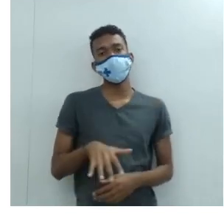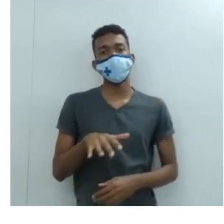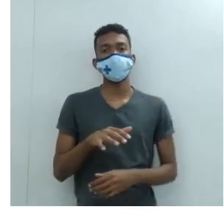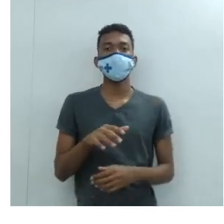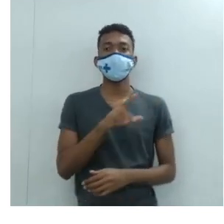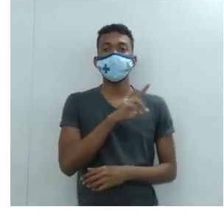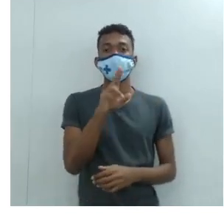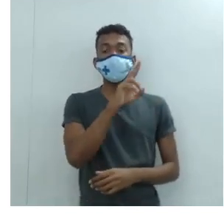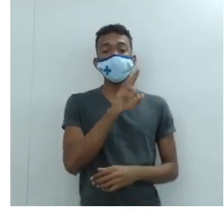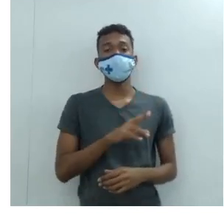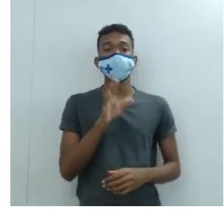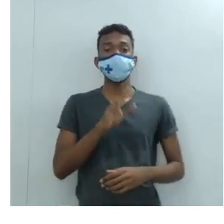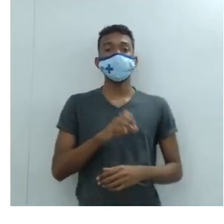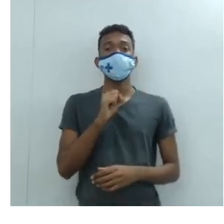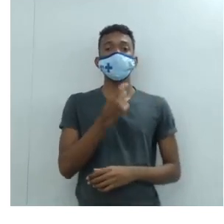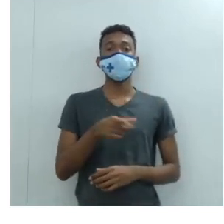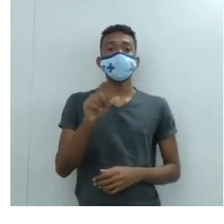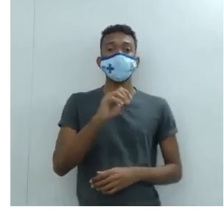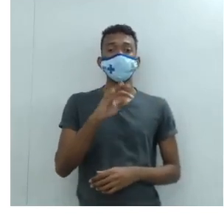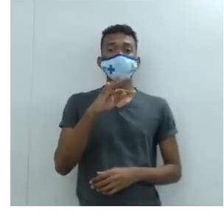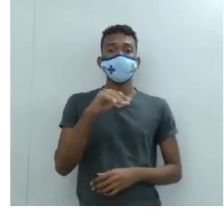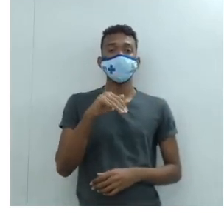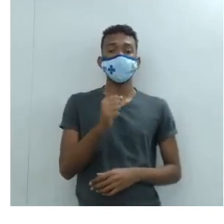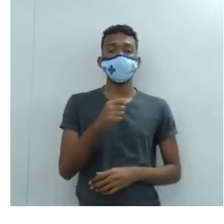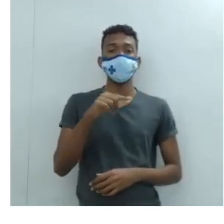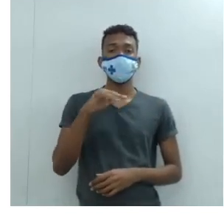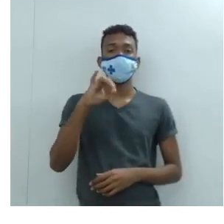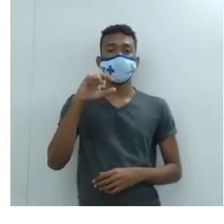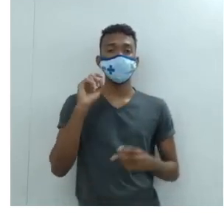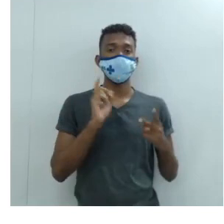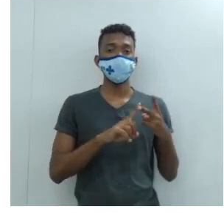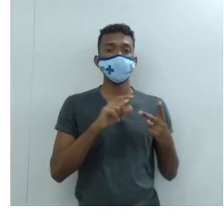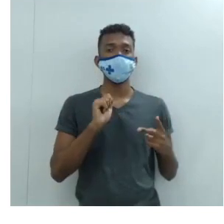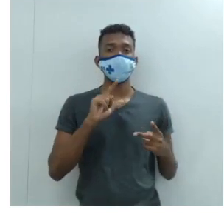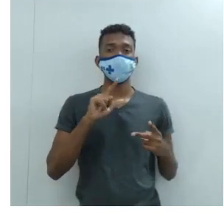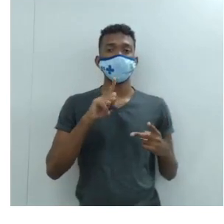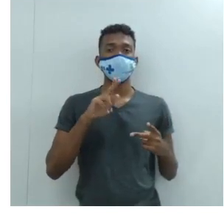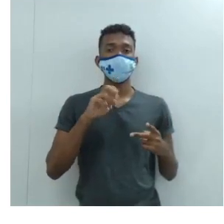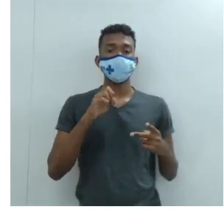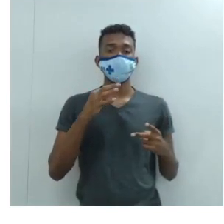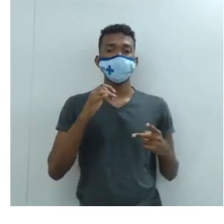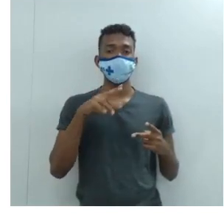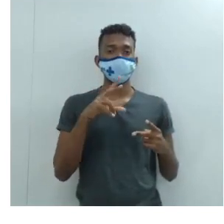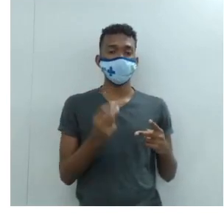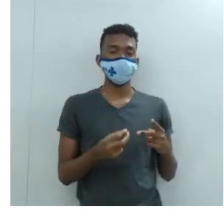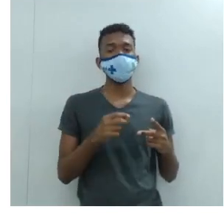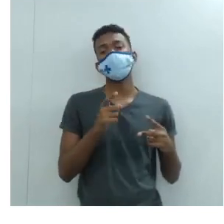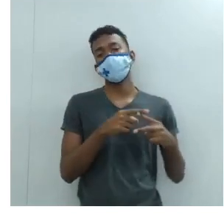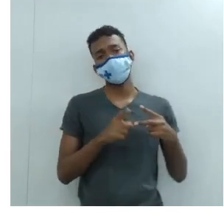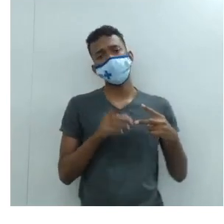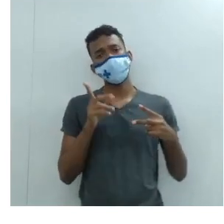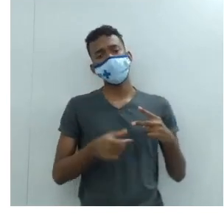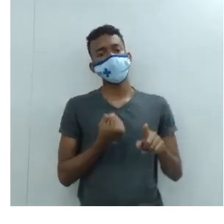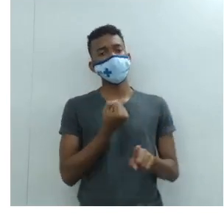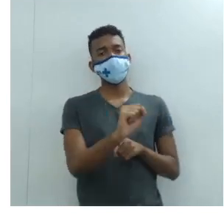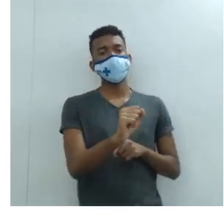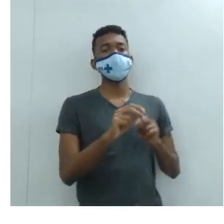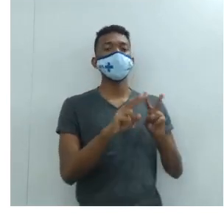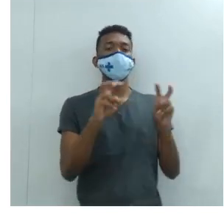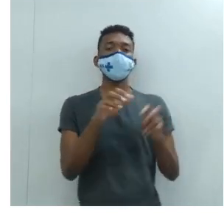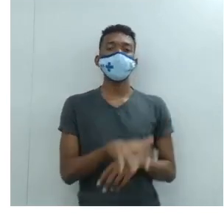nomes, como se diz Domazio de Aquino, de Agostinho, que defendiam na realidade essa questão